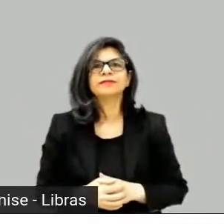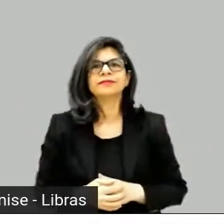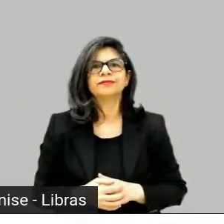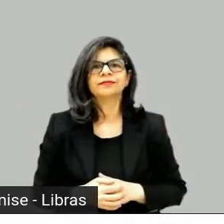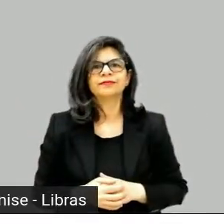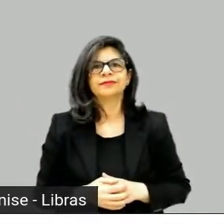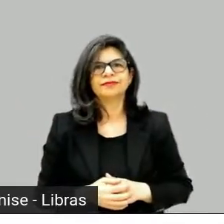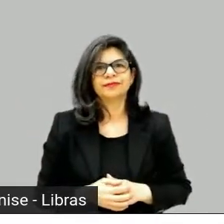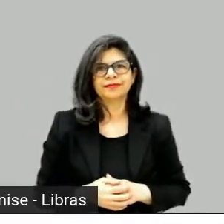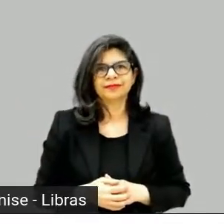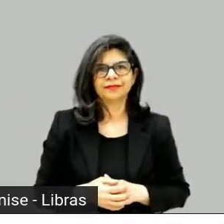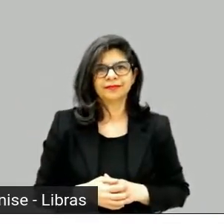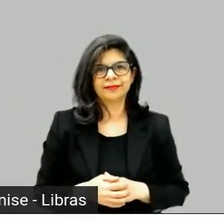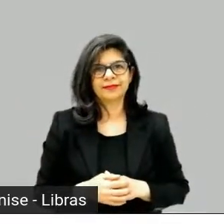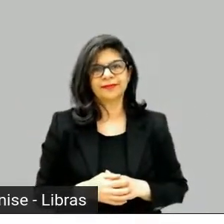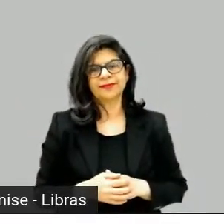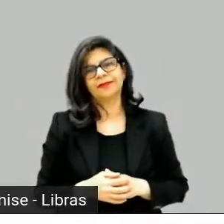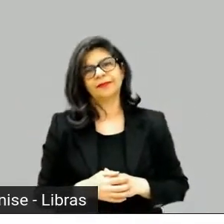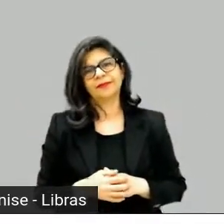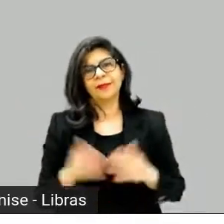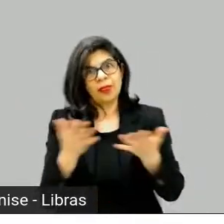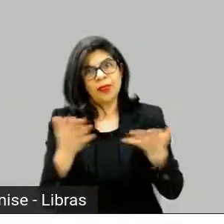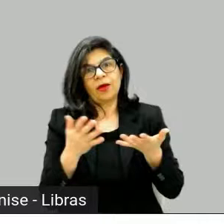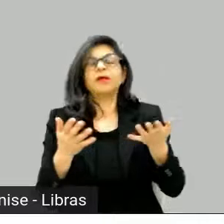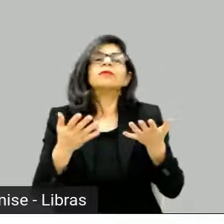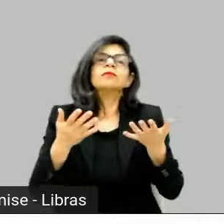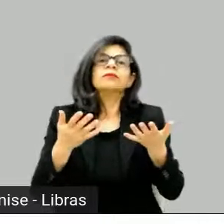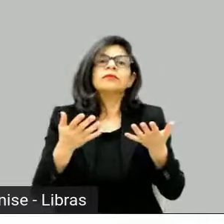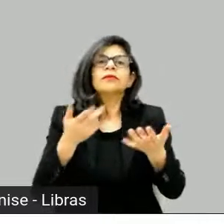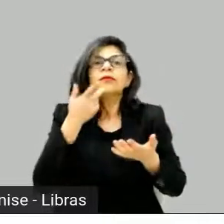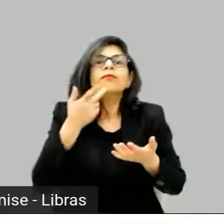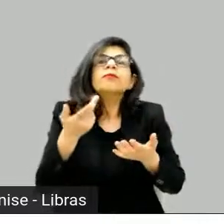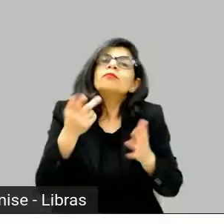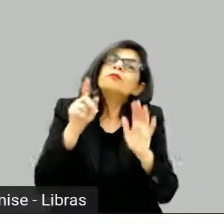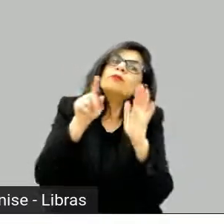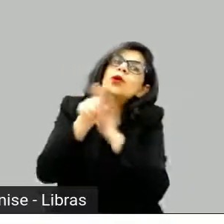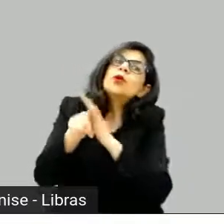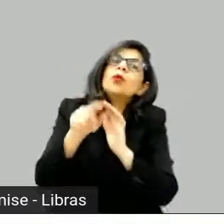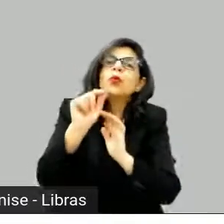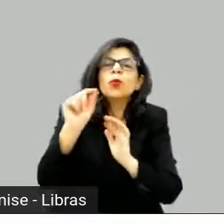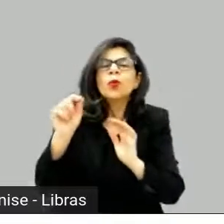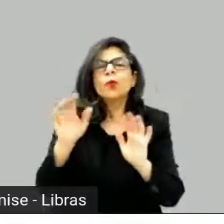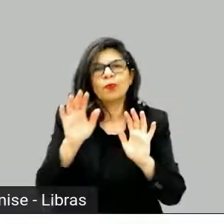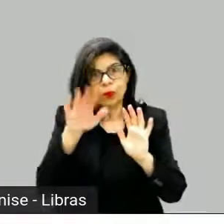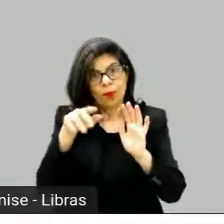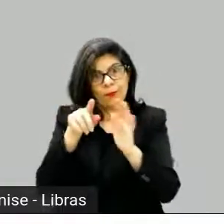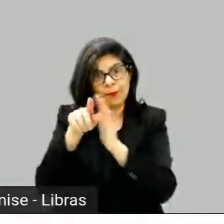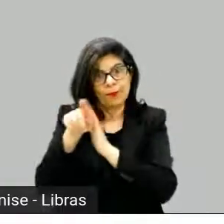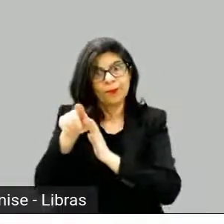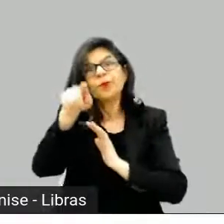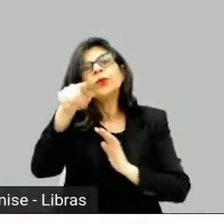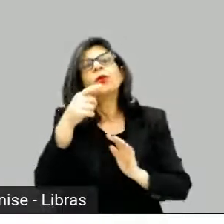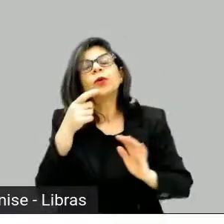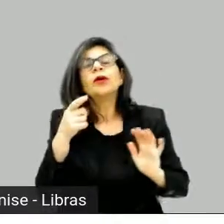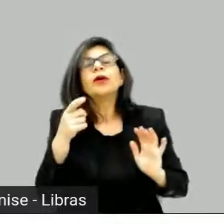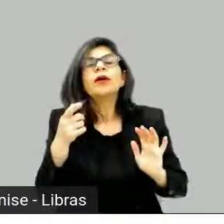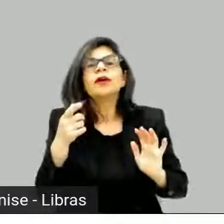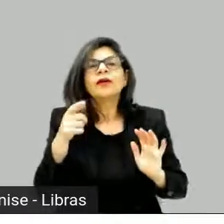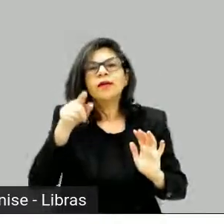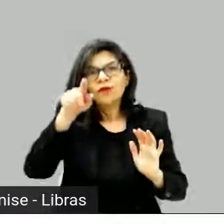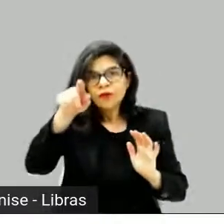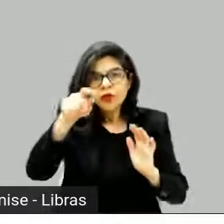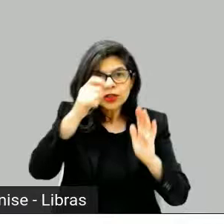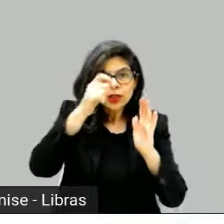então, ó, peraí, deixa eu só ver aqui uma coisa. Ah, Davi, você então, além de roteirista, é showrunner. Eu queria que você